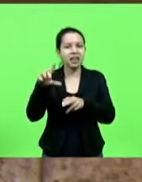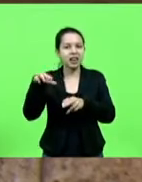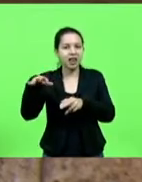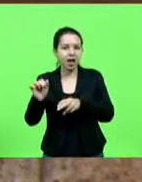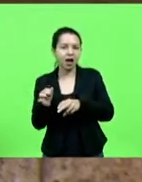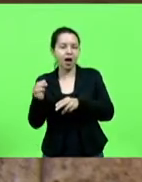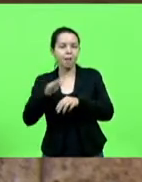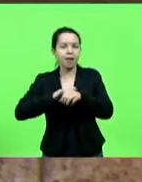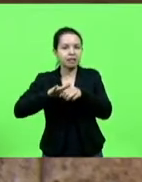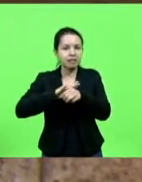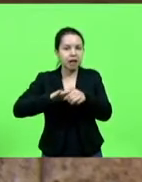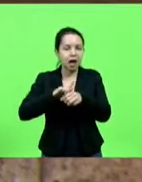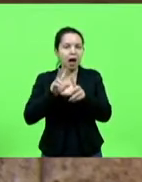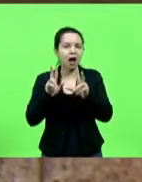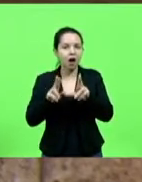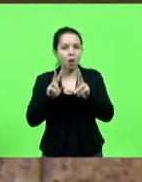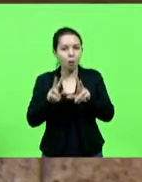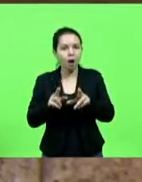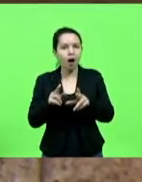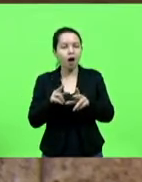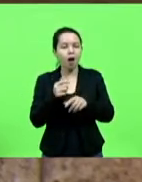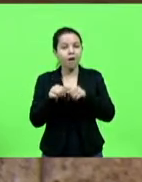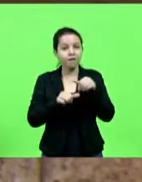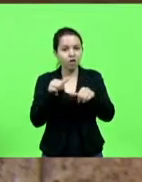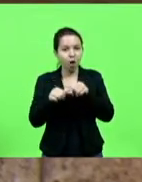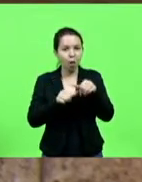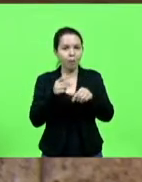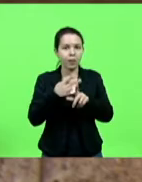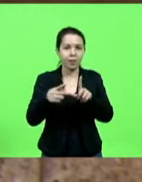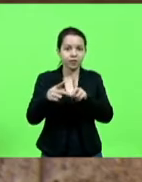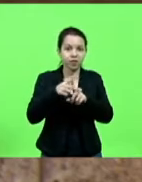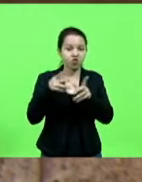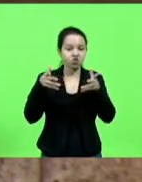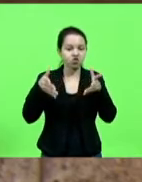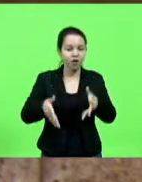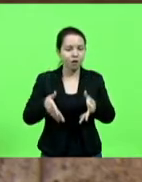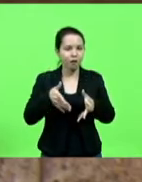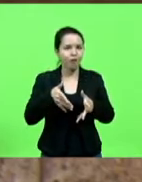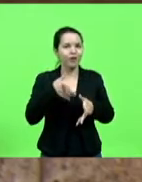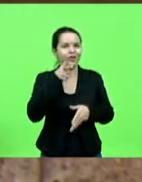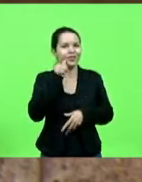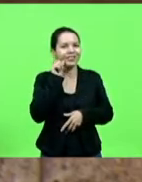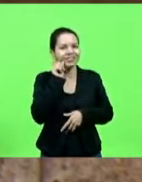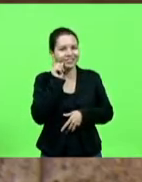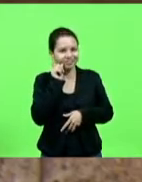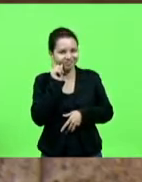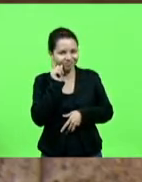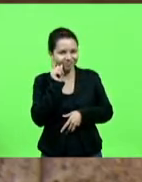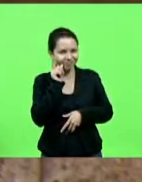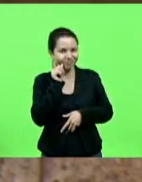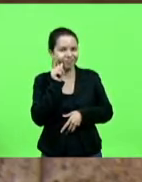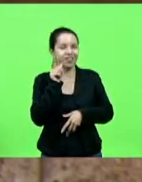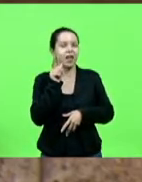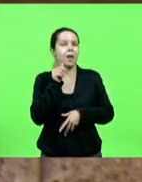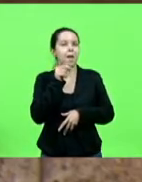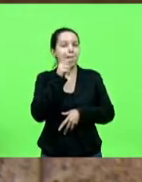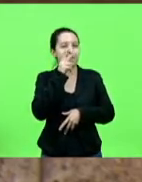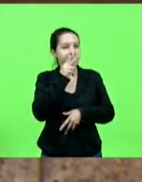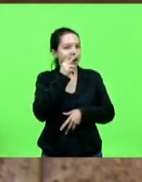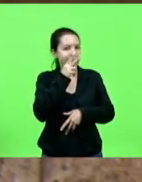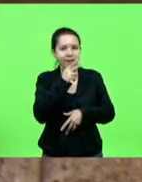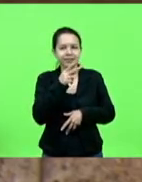na nossa reforma da Previdência, que já chegou aqui na casa ontem. Coincidentemente, as duas notícias vieram de mãos dadas.